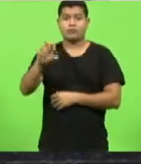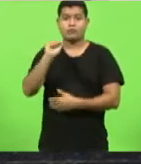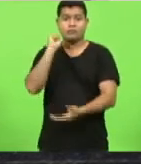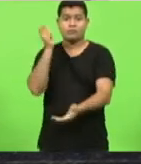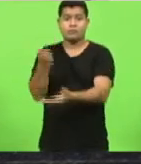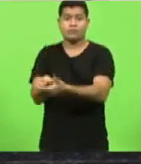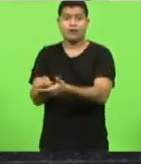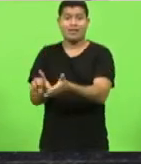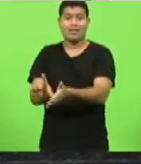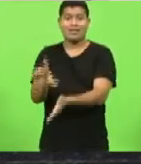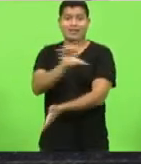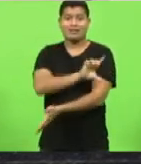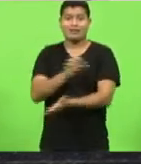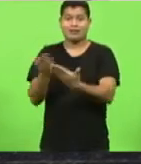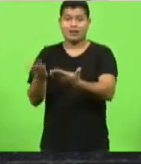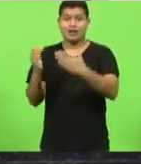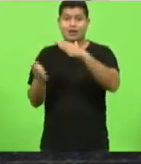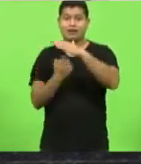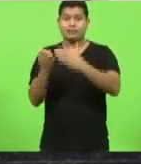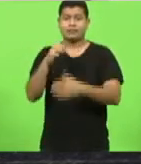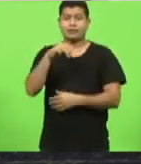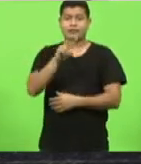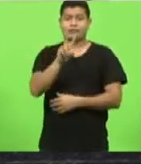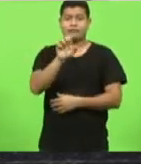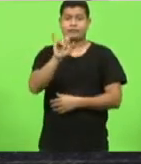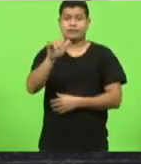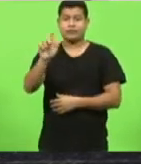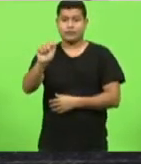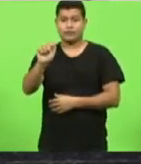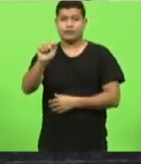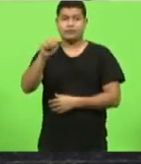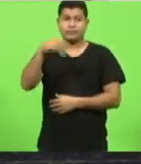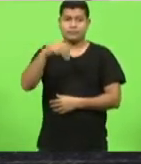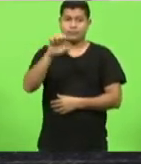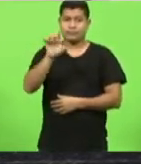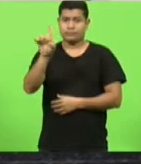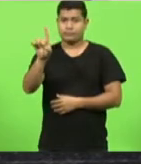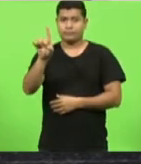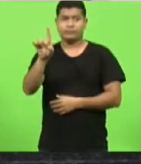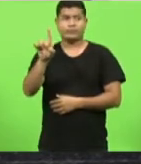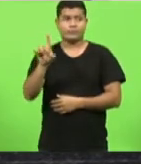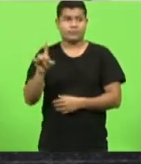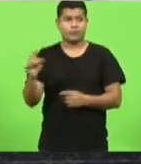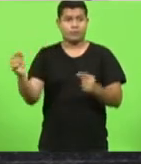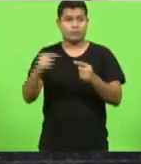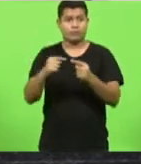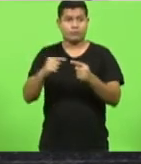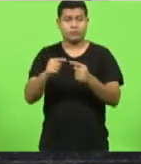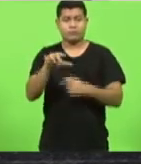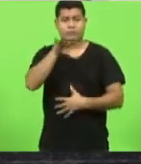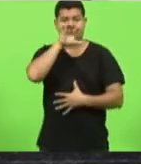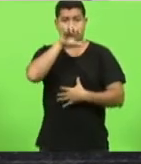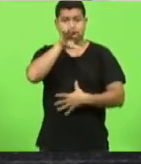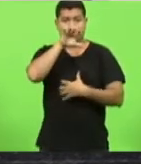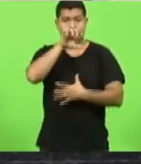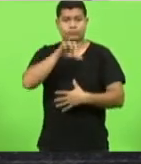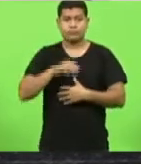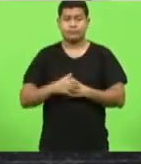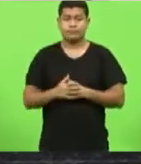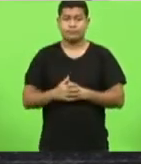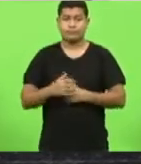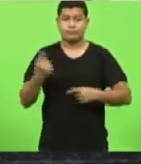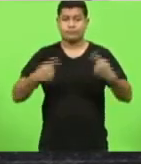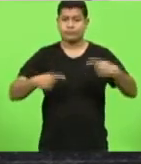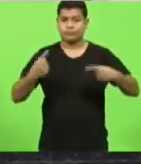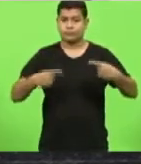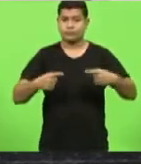adiantada à empresa VeigaMed no caso dos respiradores em discussão